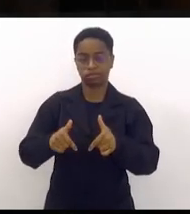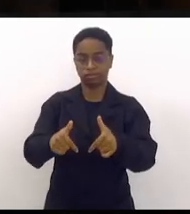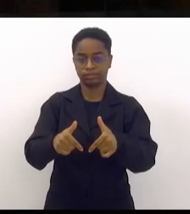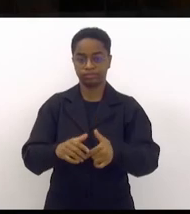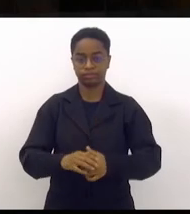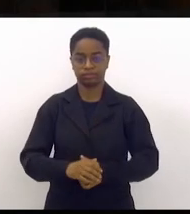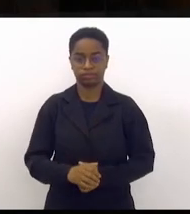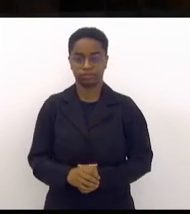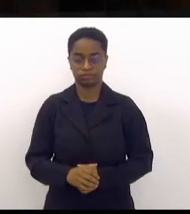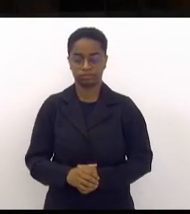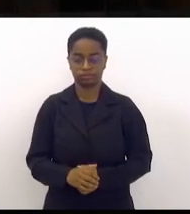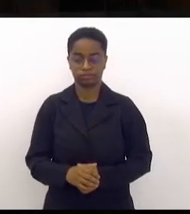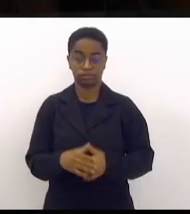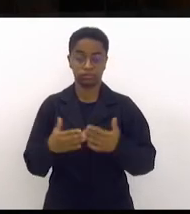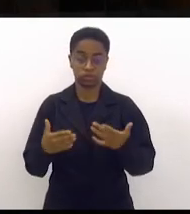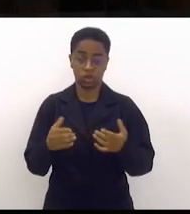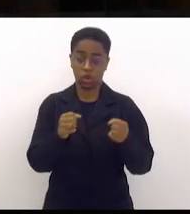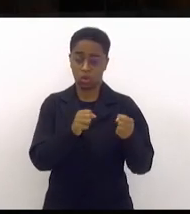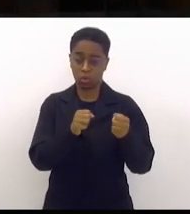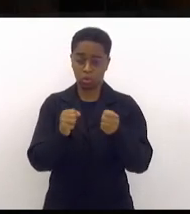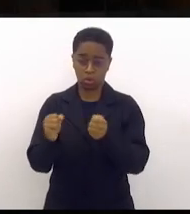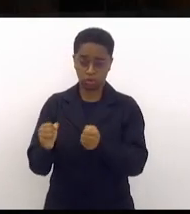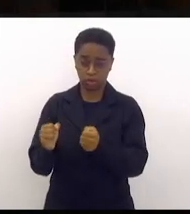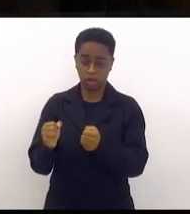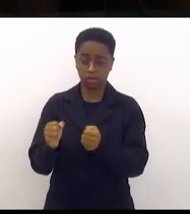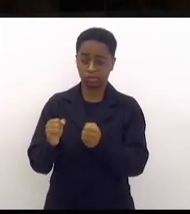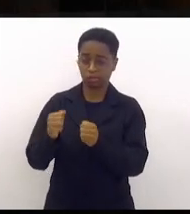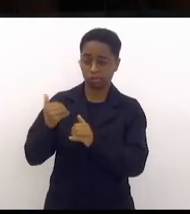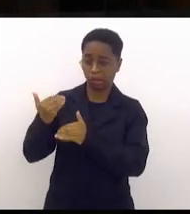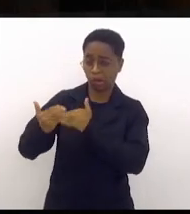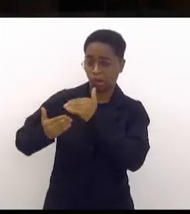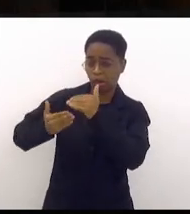E aí o poder bélico cresce mais ainda